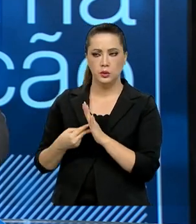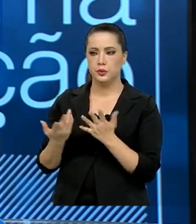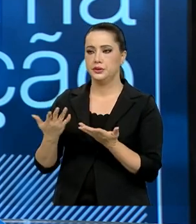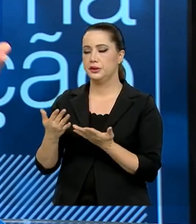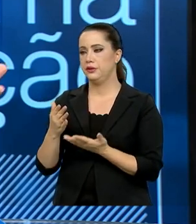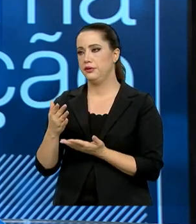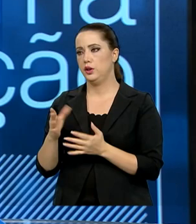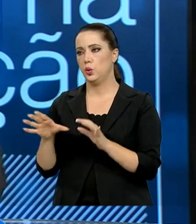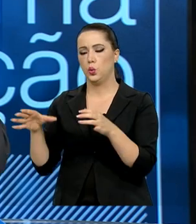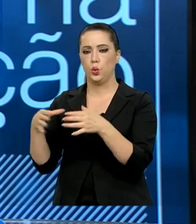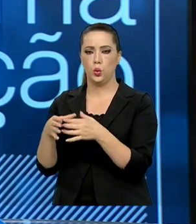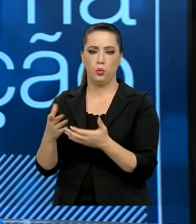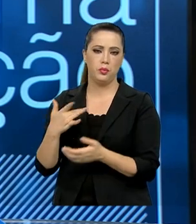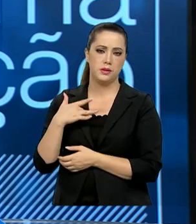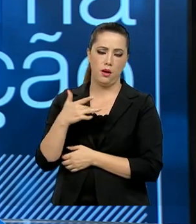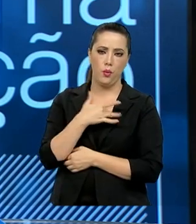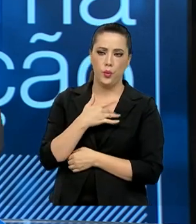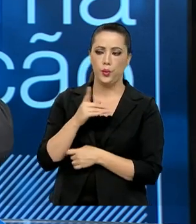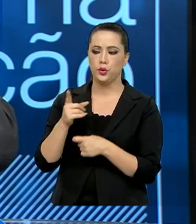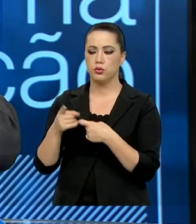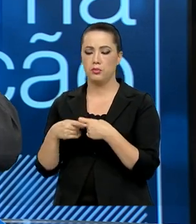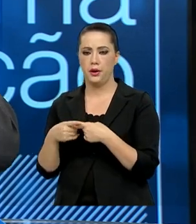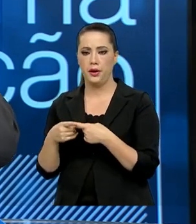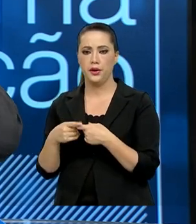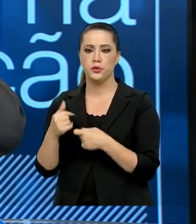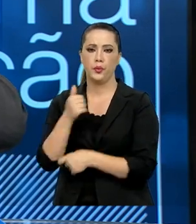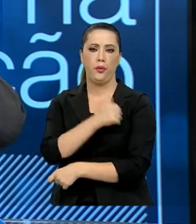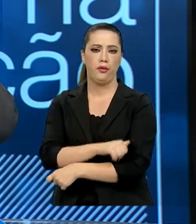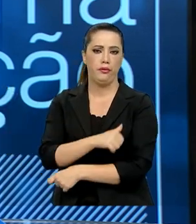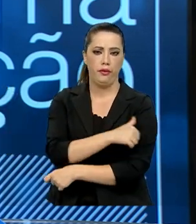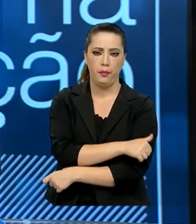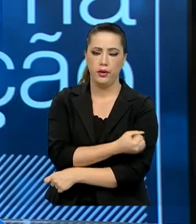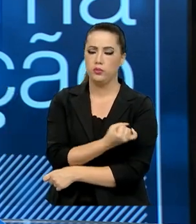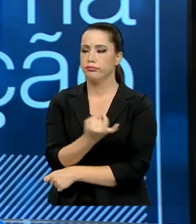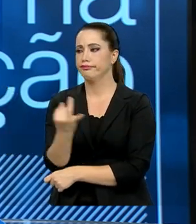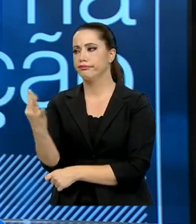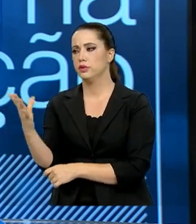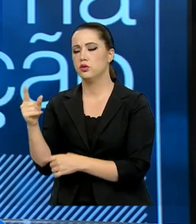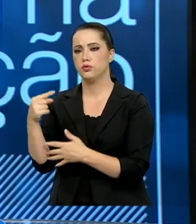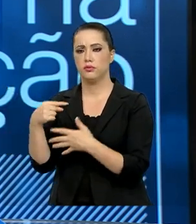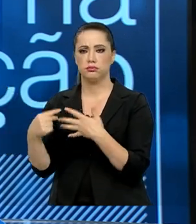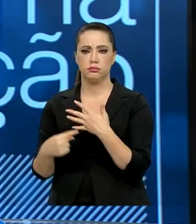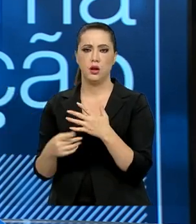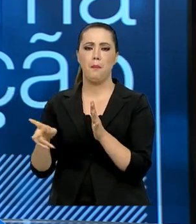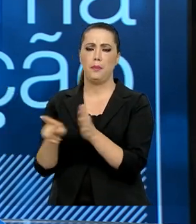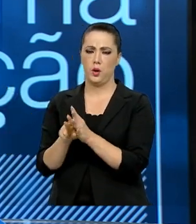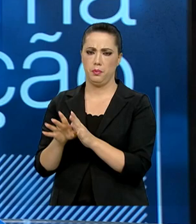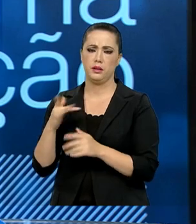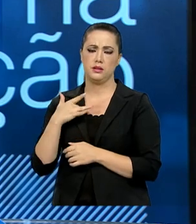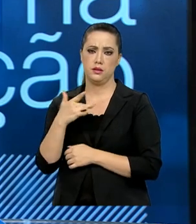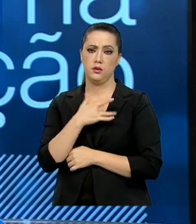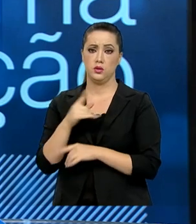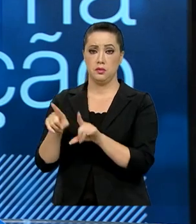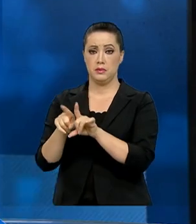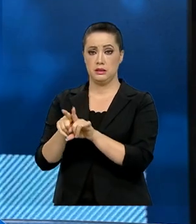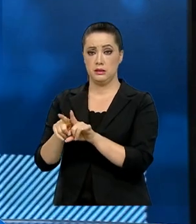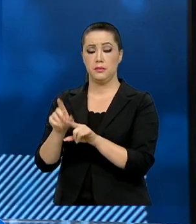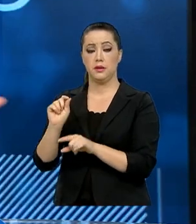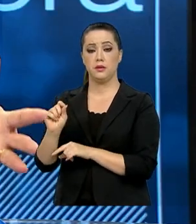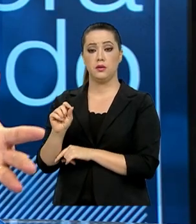a área de saúde, de uma forma geral, medicina, enfermagem, todas as áreas de saúde, mas também a área de